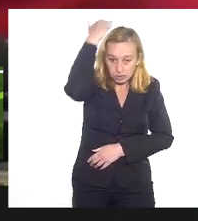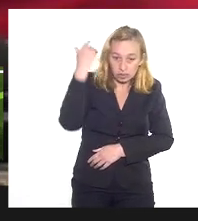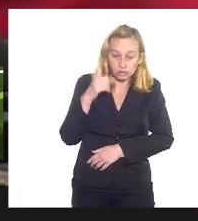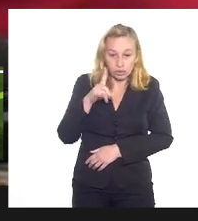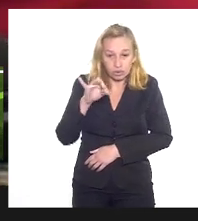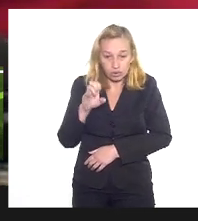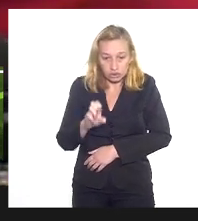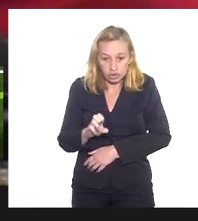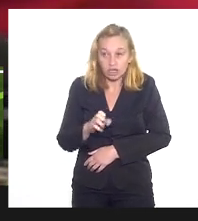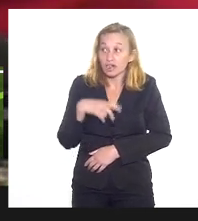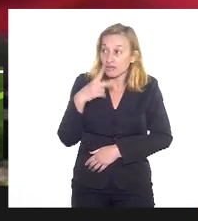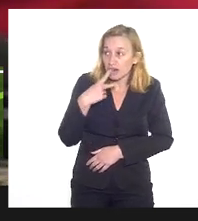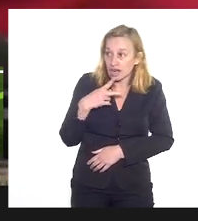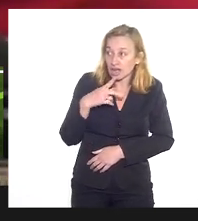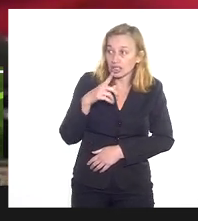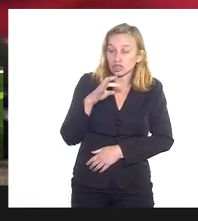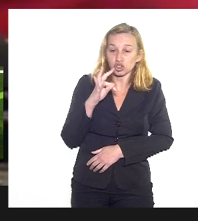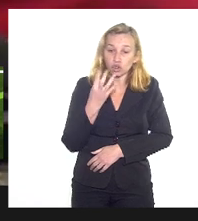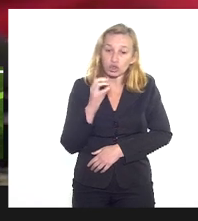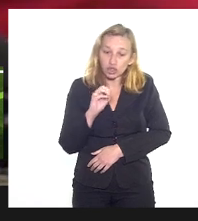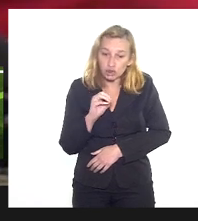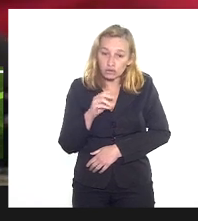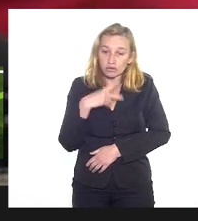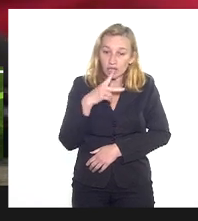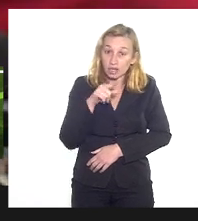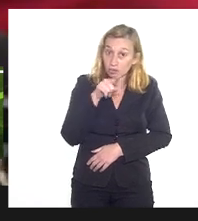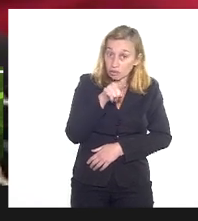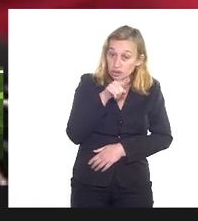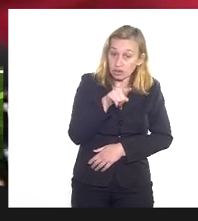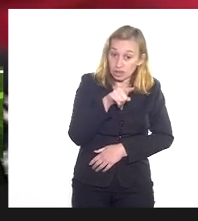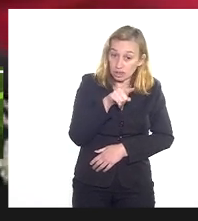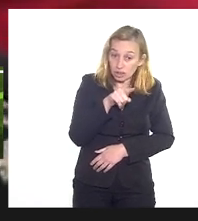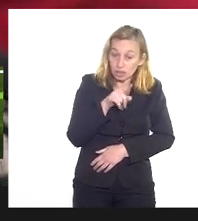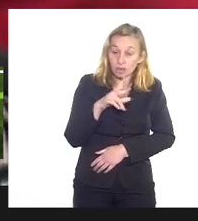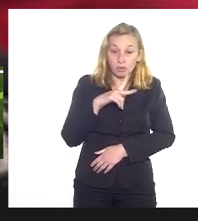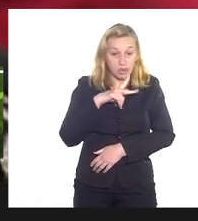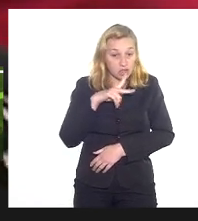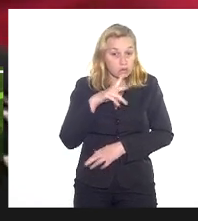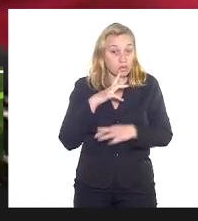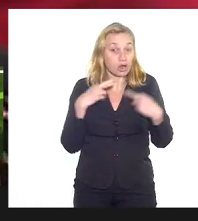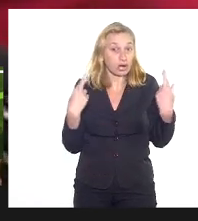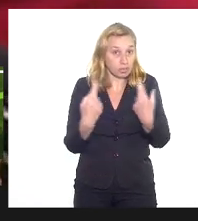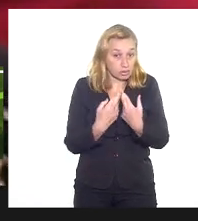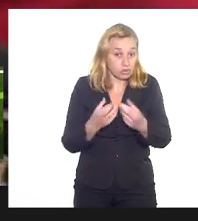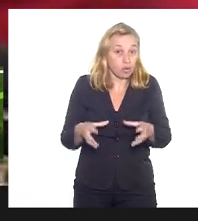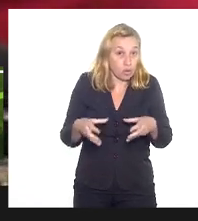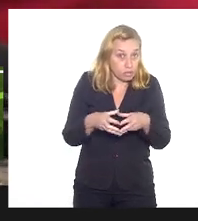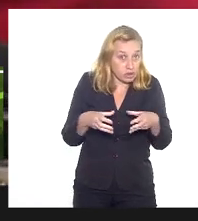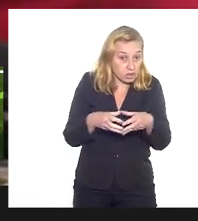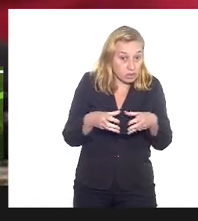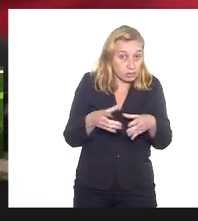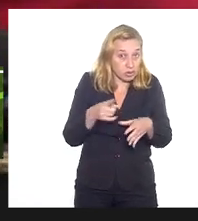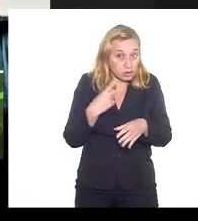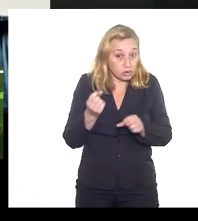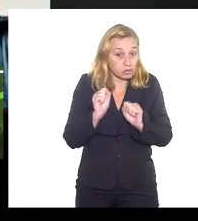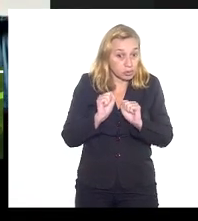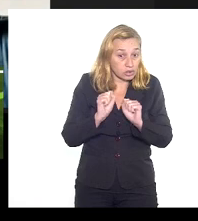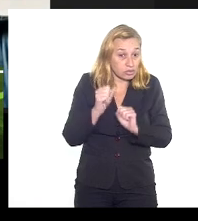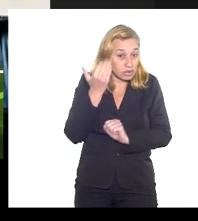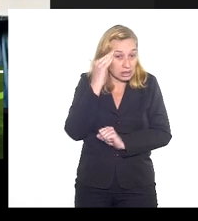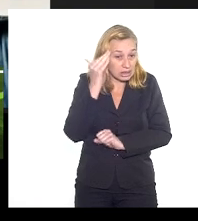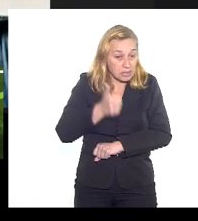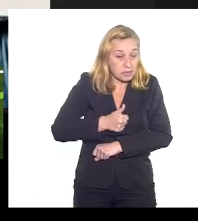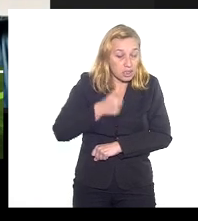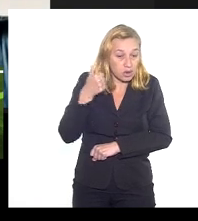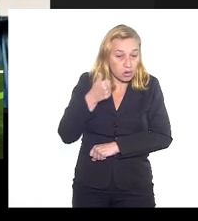Totinho, que vou estar contactando você para uma reunião pessoal aqui com a comissão para nós podermos entender